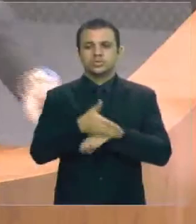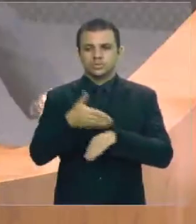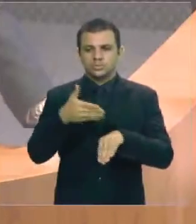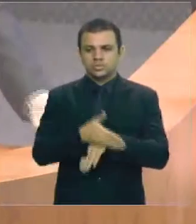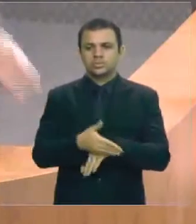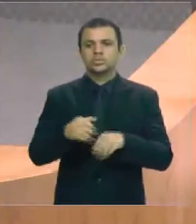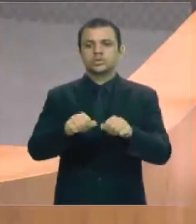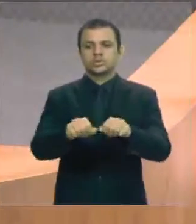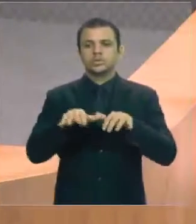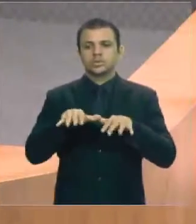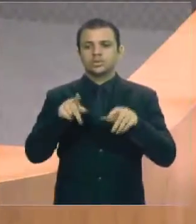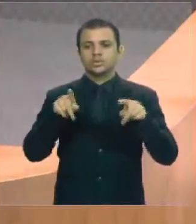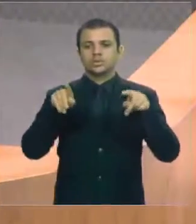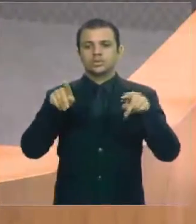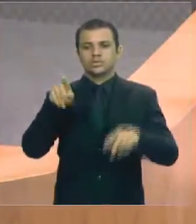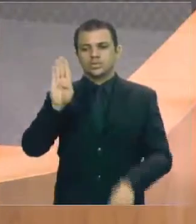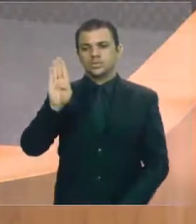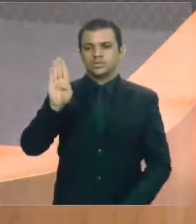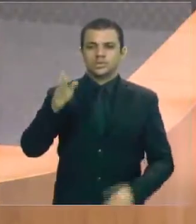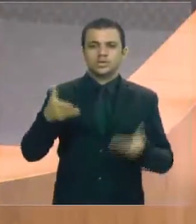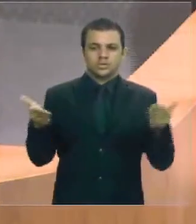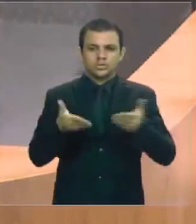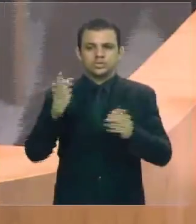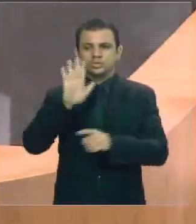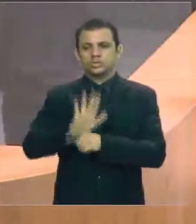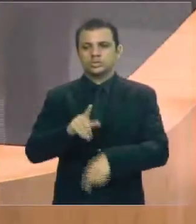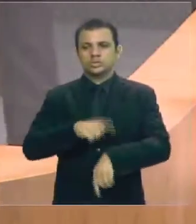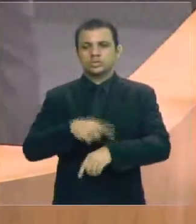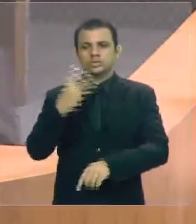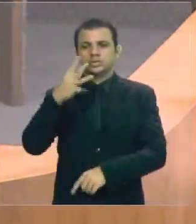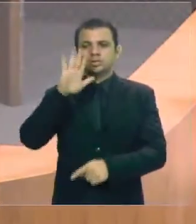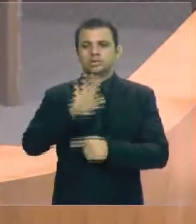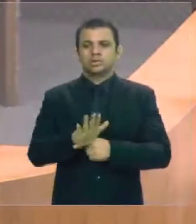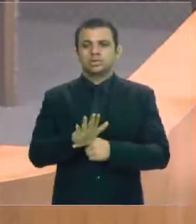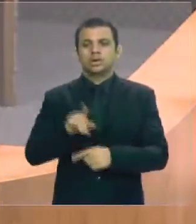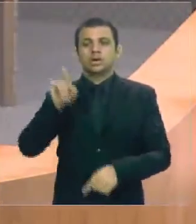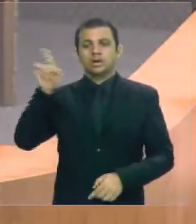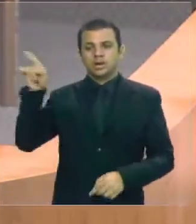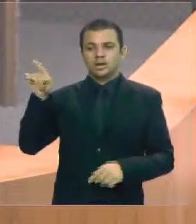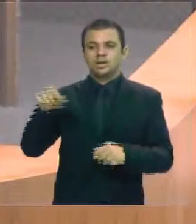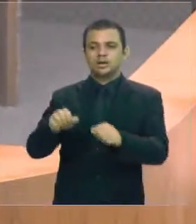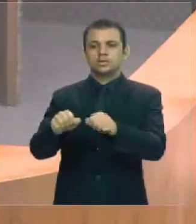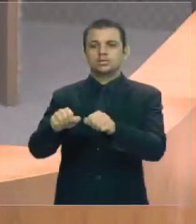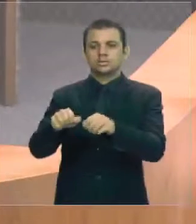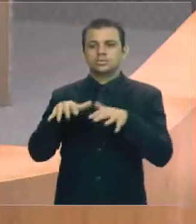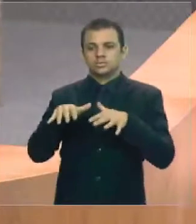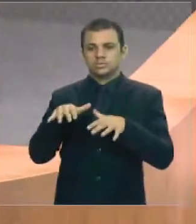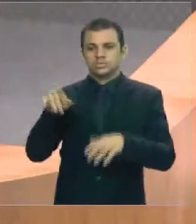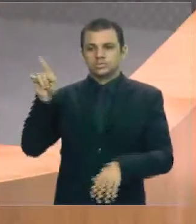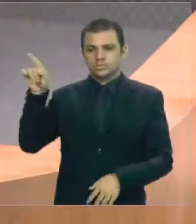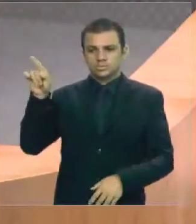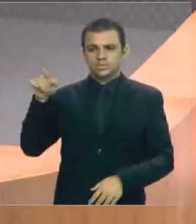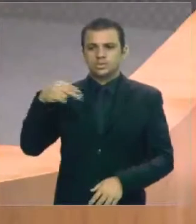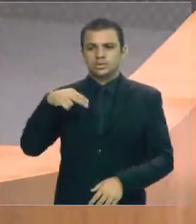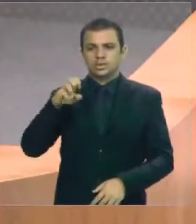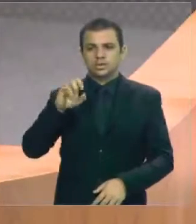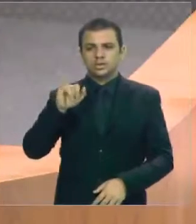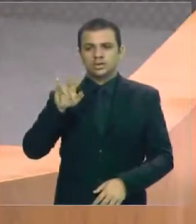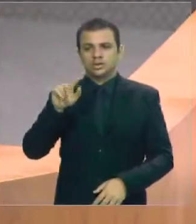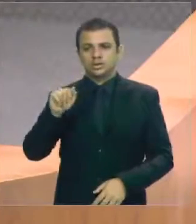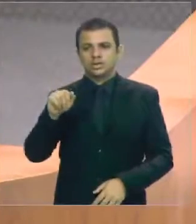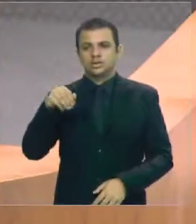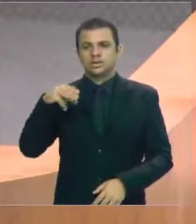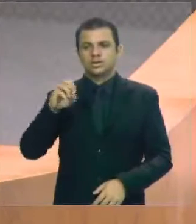uma audiência pública, hoje à tarde, às três horas, no auditório Neiva Moreira, no Complexo de Comunicação, que nós vamos tratar de um assunto